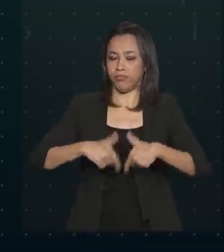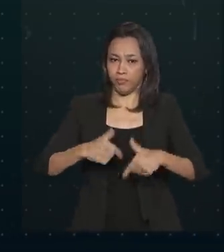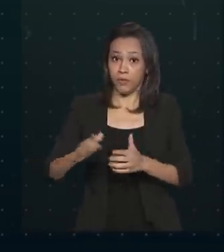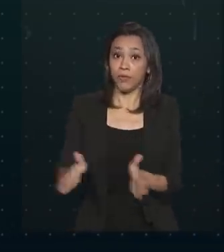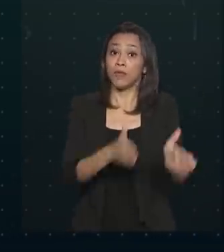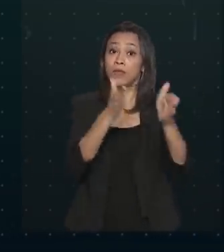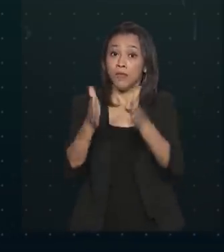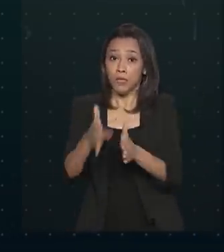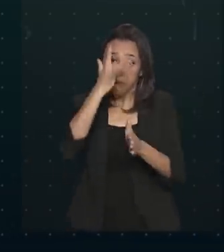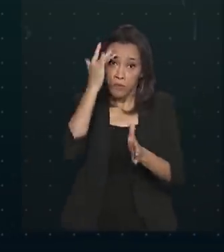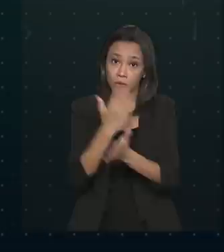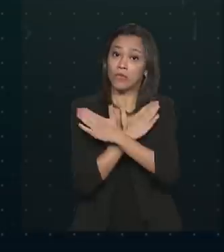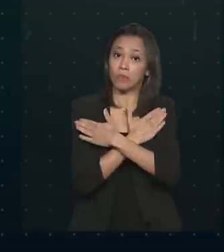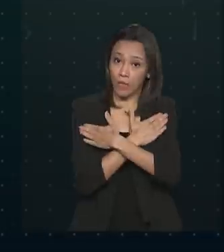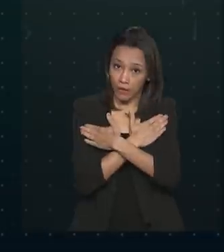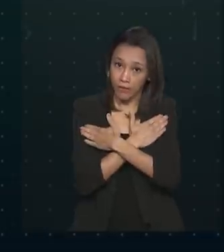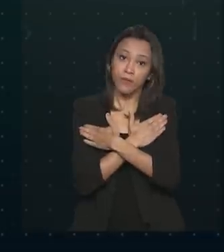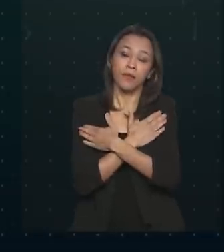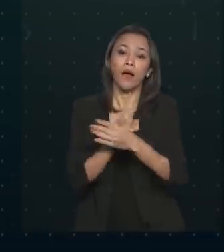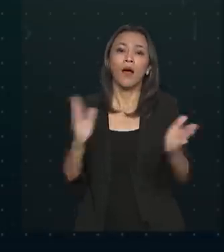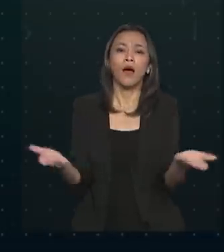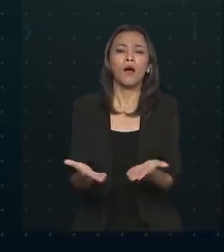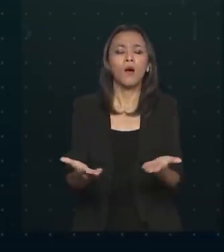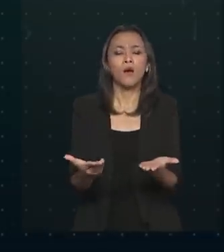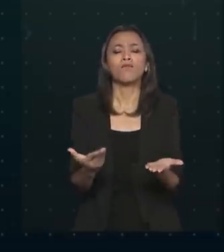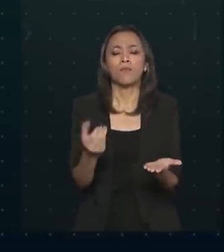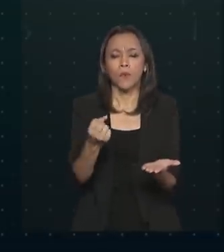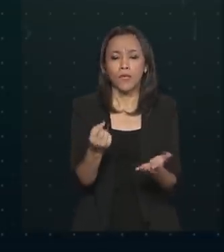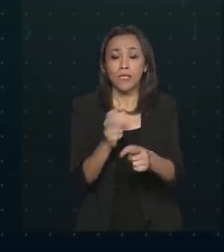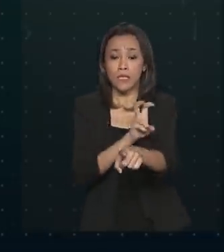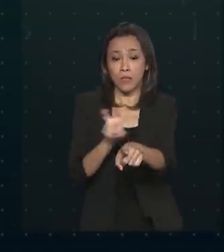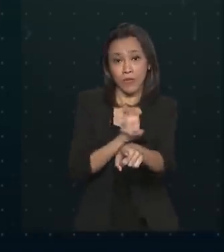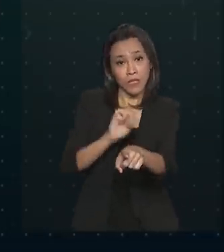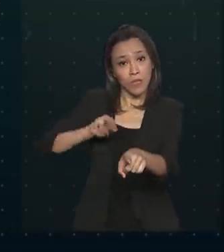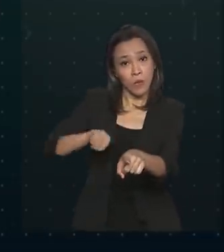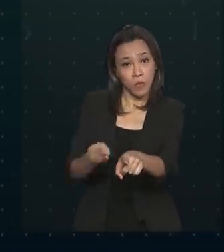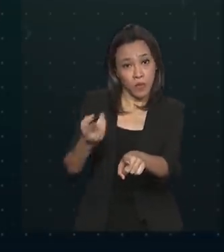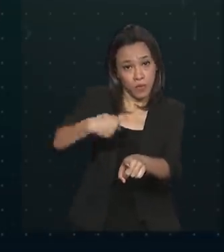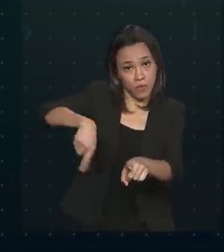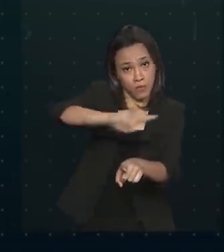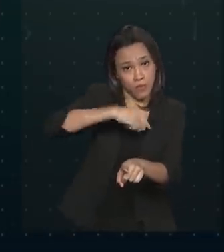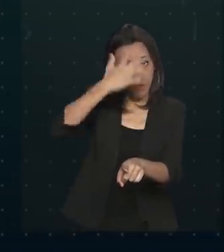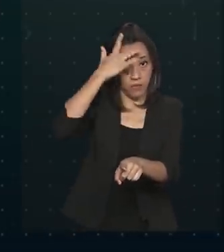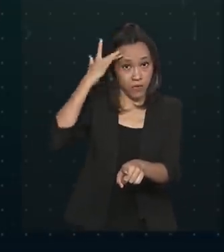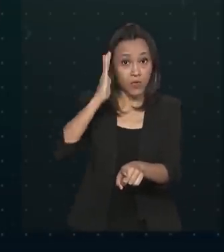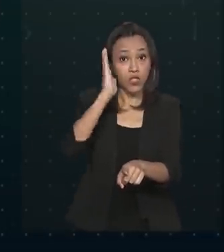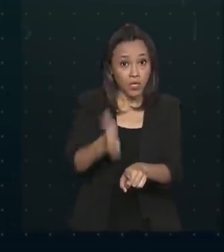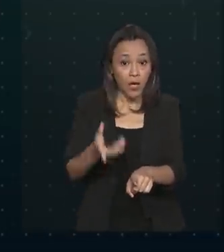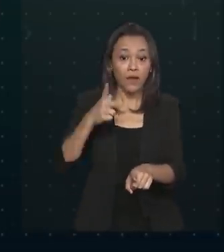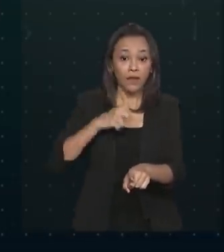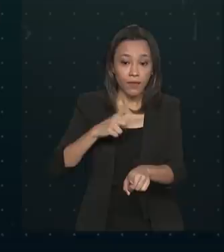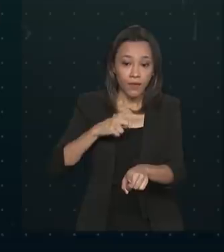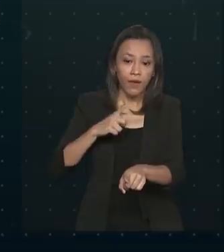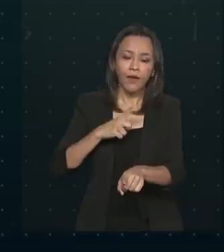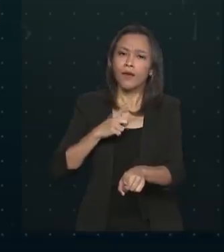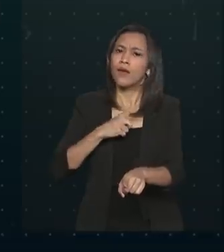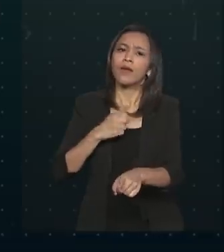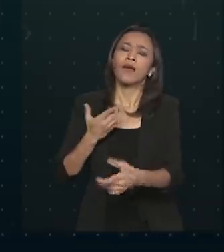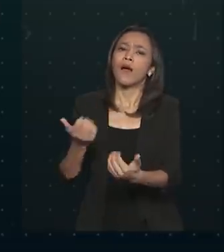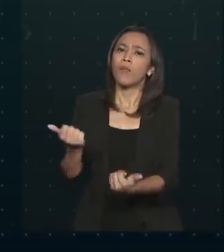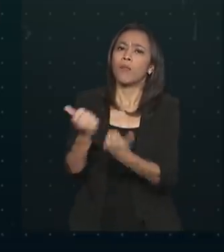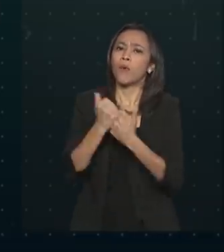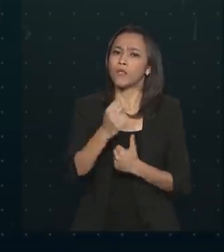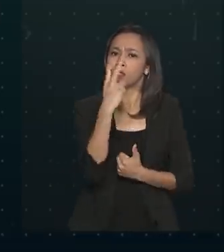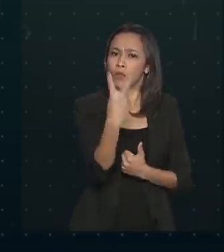desempregadas. Agora, já são mais de 55 milhões de brasileiros com acesso às duas parcelas do